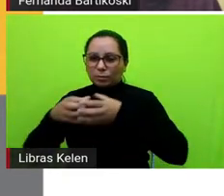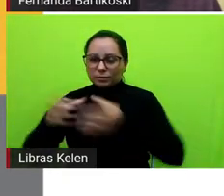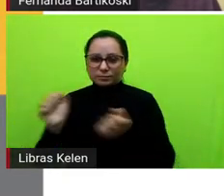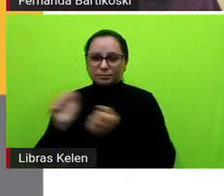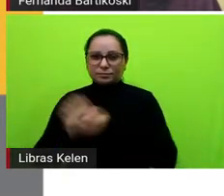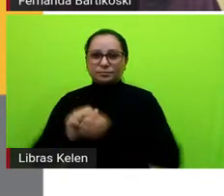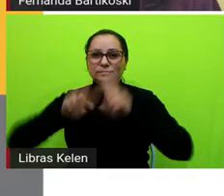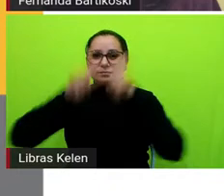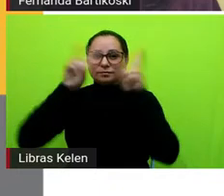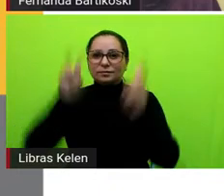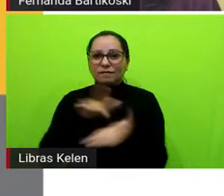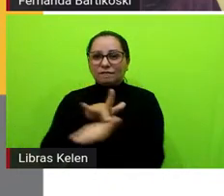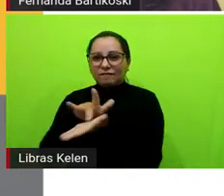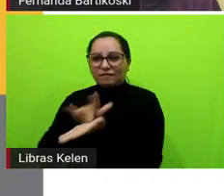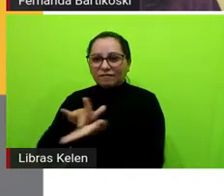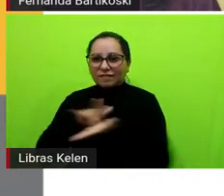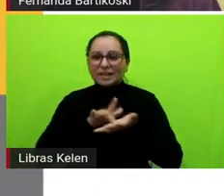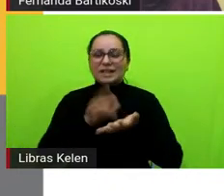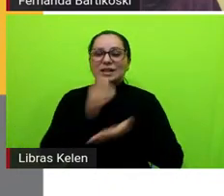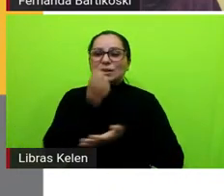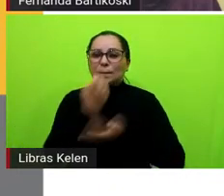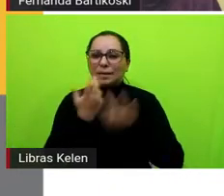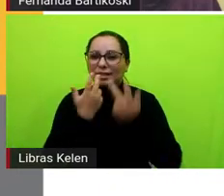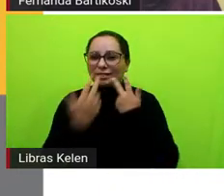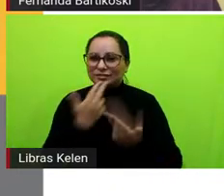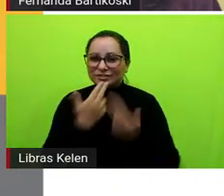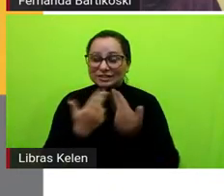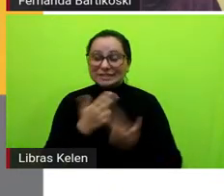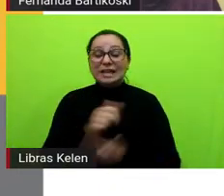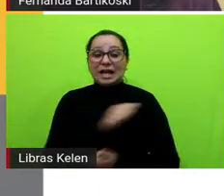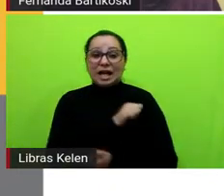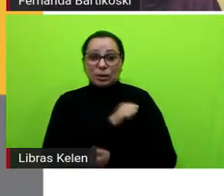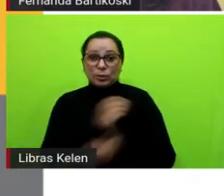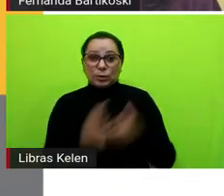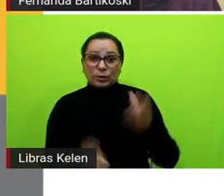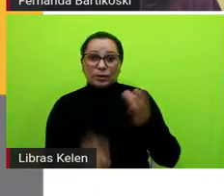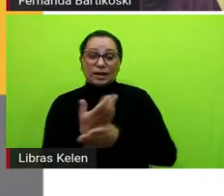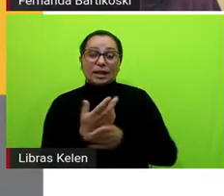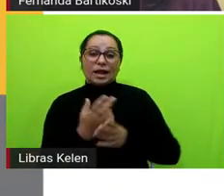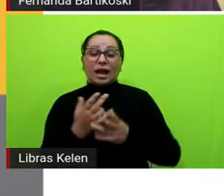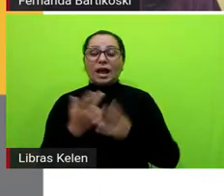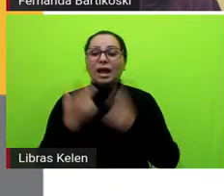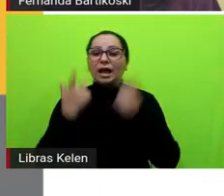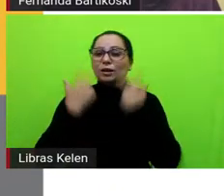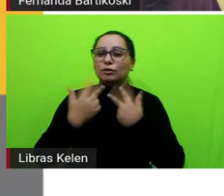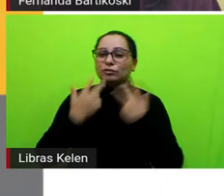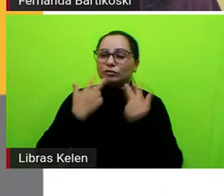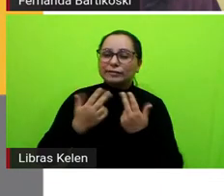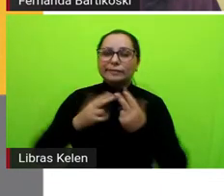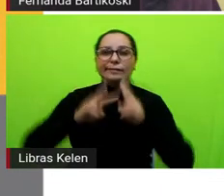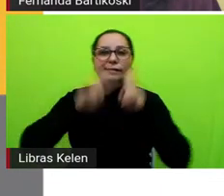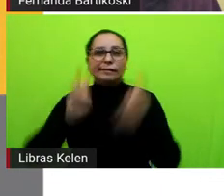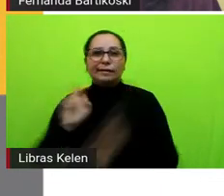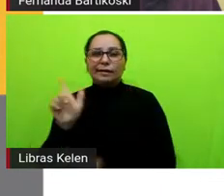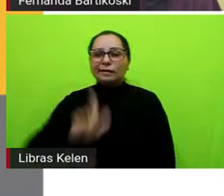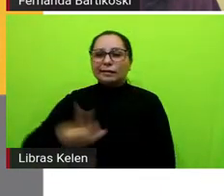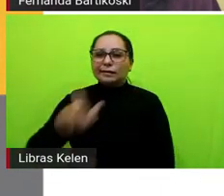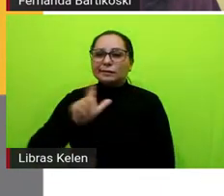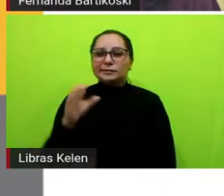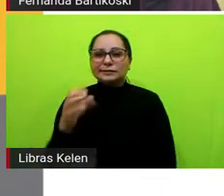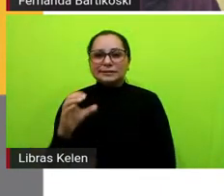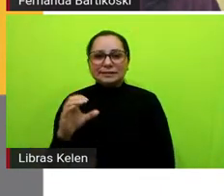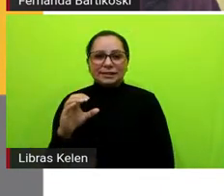News do Bem, onde os alunos terão que criar notícias fake sobre temas mais tranquilos, como literatura, ciência,